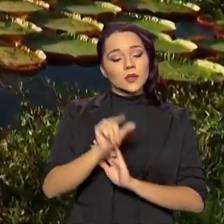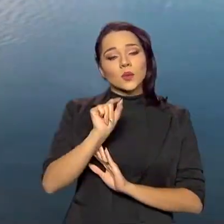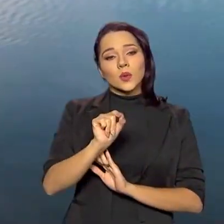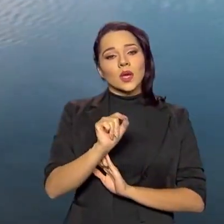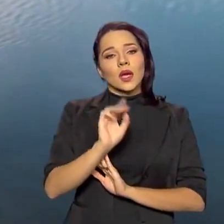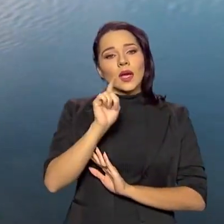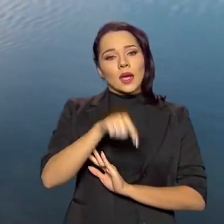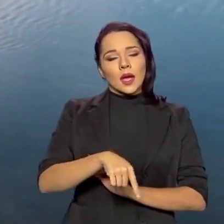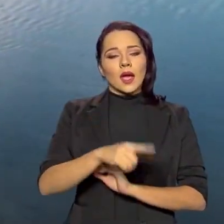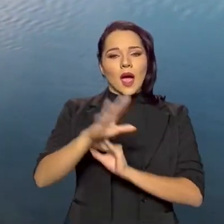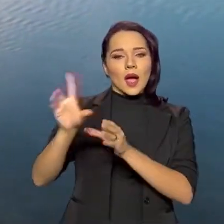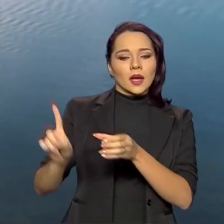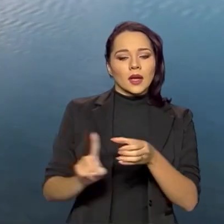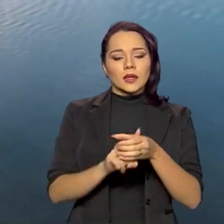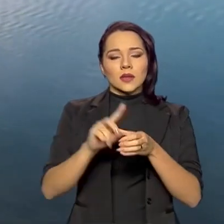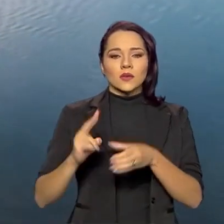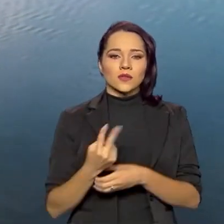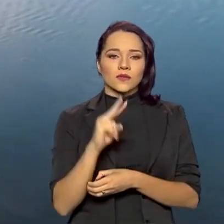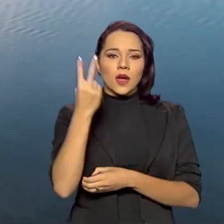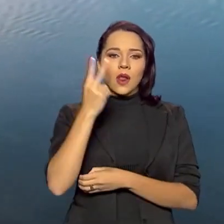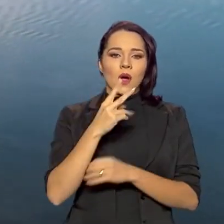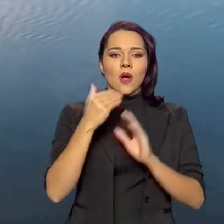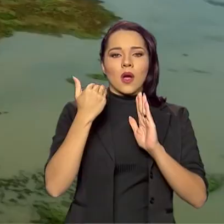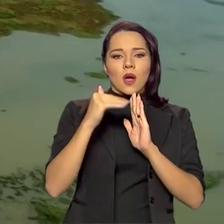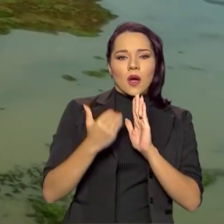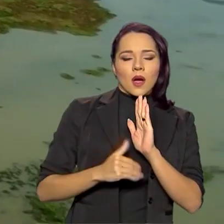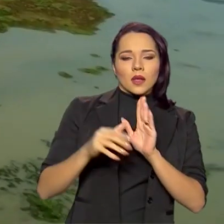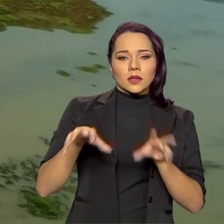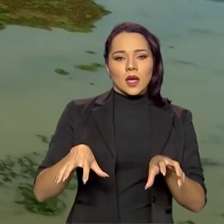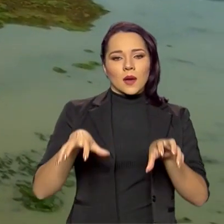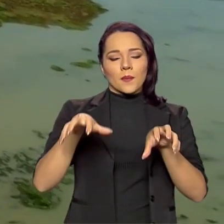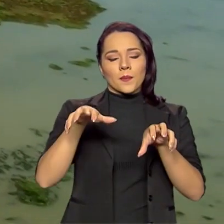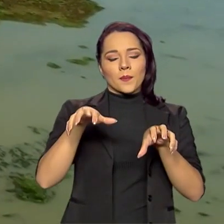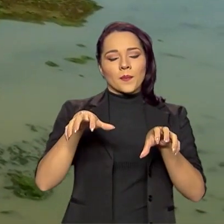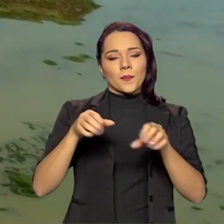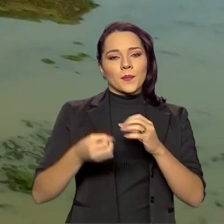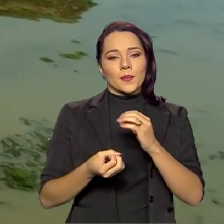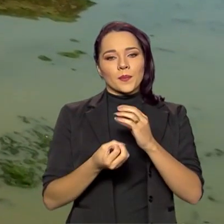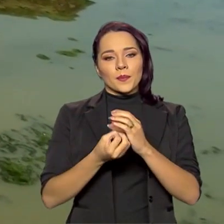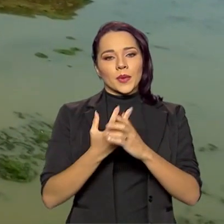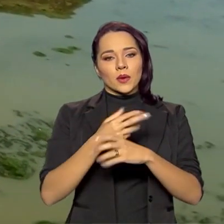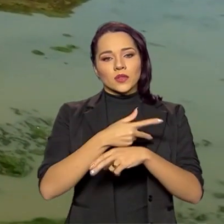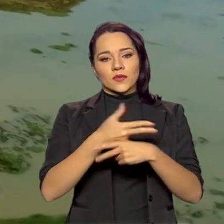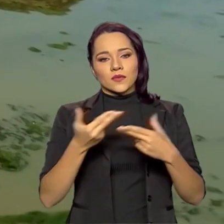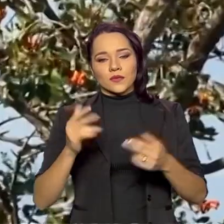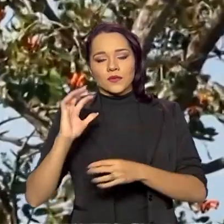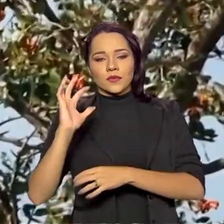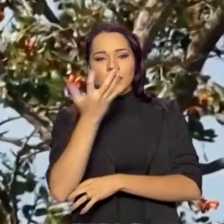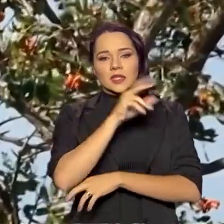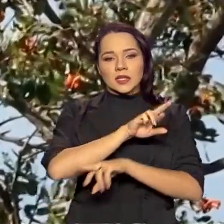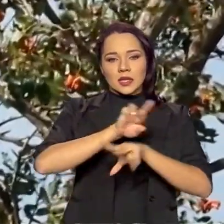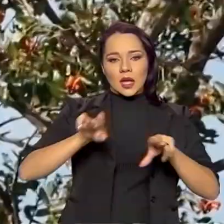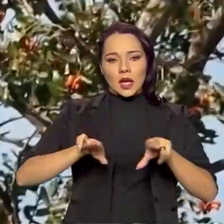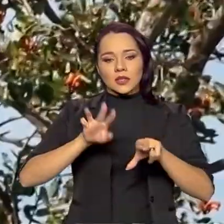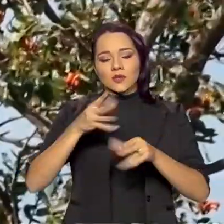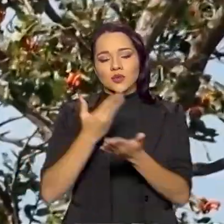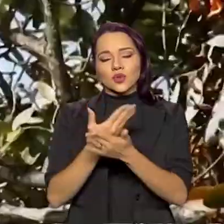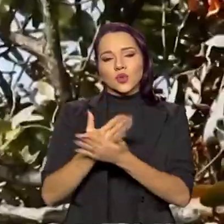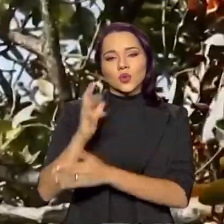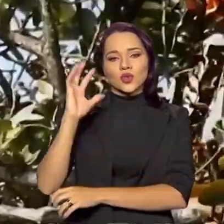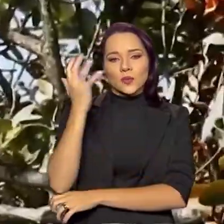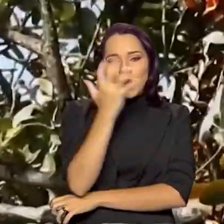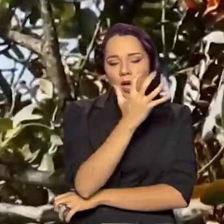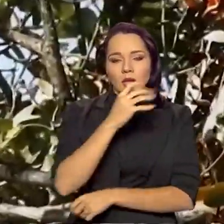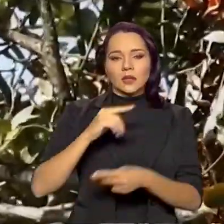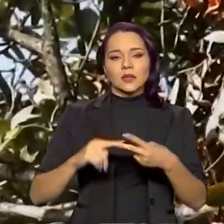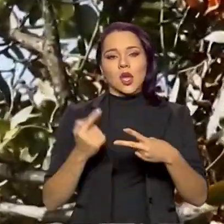à agregação de valor a elementos da biodiversidade pantaneira através do estudo de plantas e de